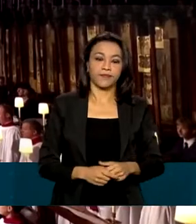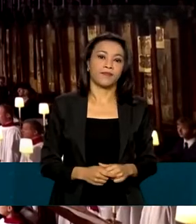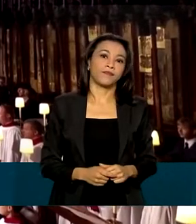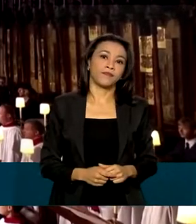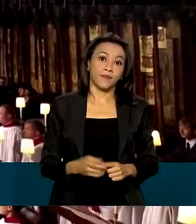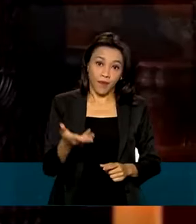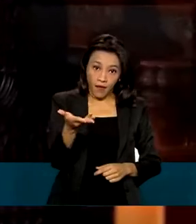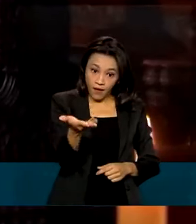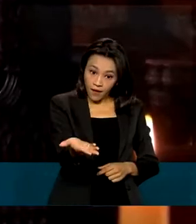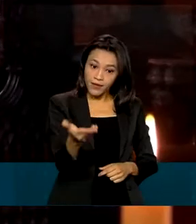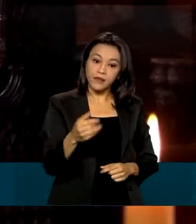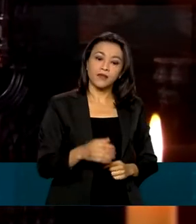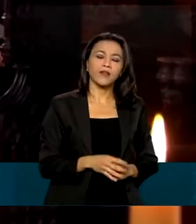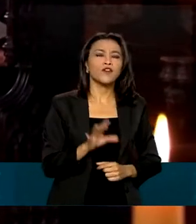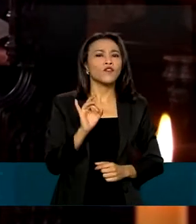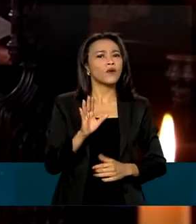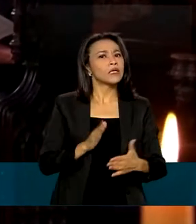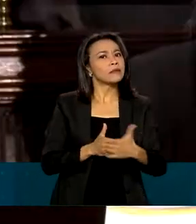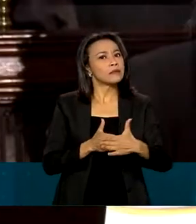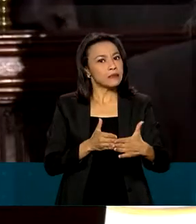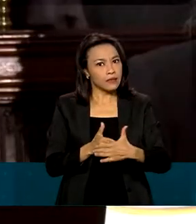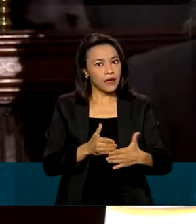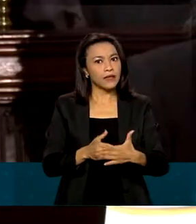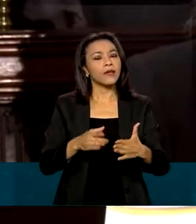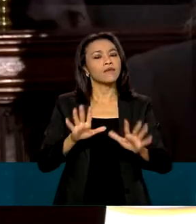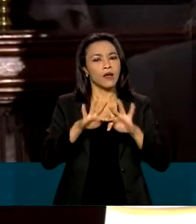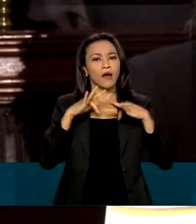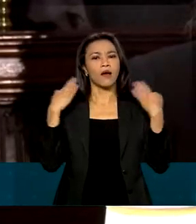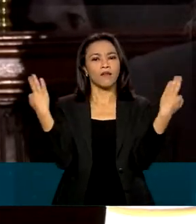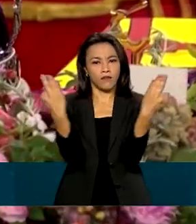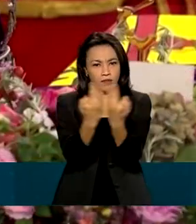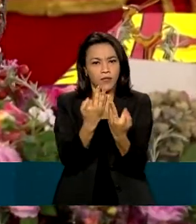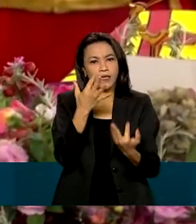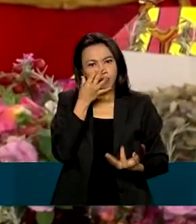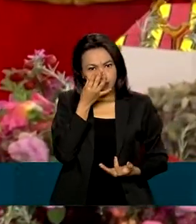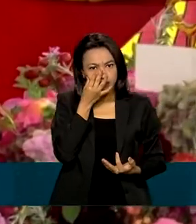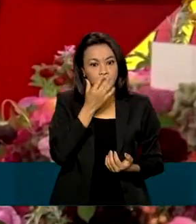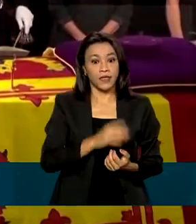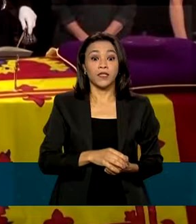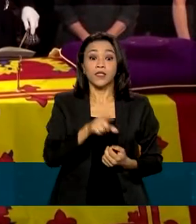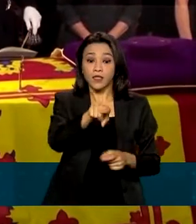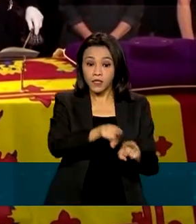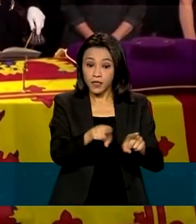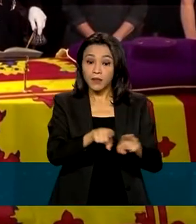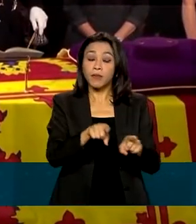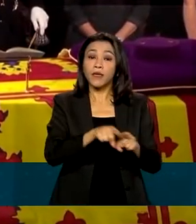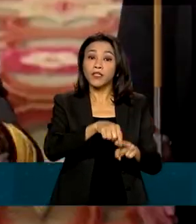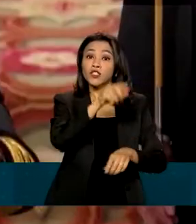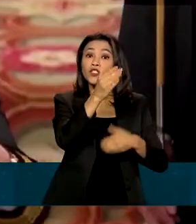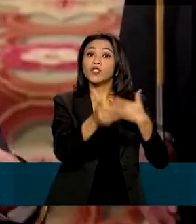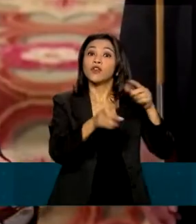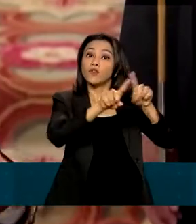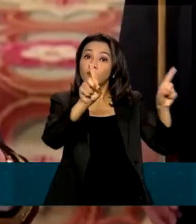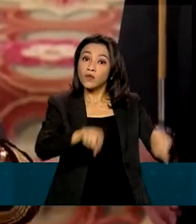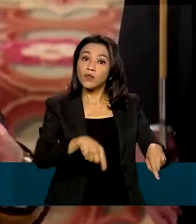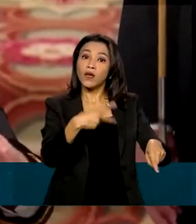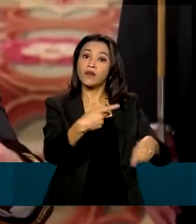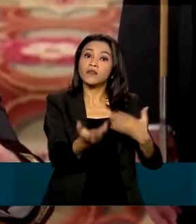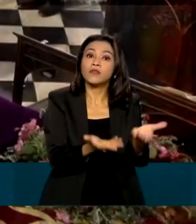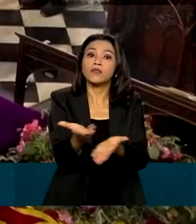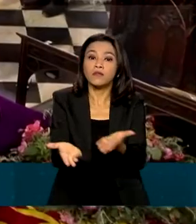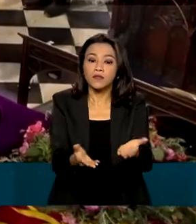Essa foi mais restrita, com a presença da família real e de funcionários do serviço da rainha. Seu caixão